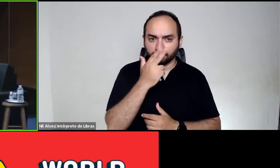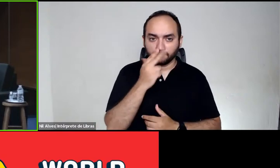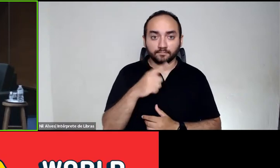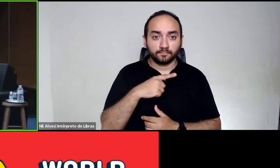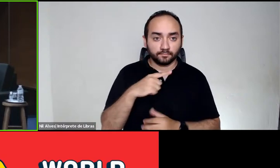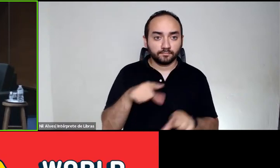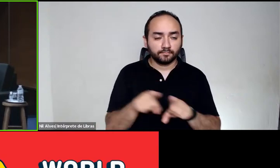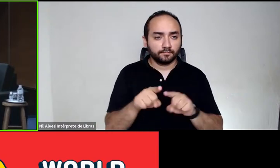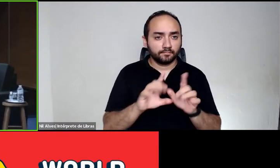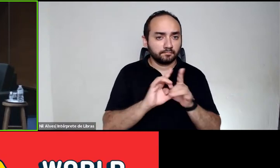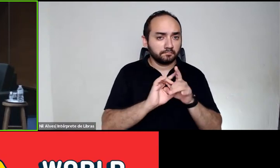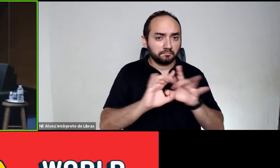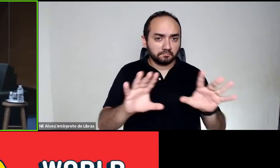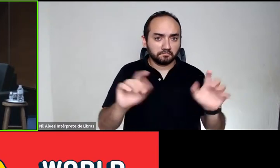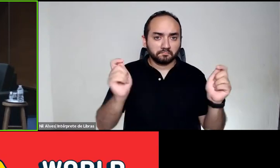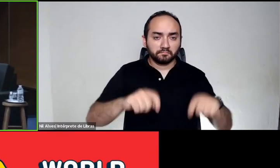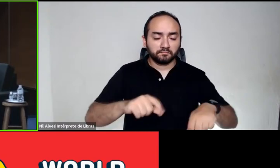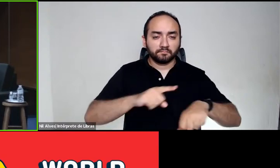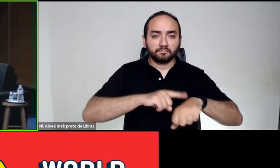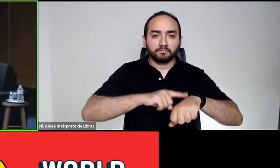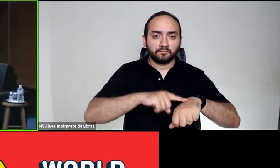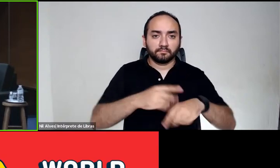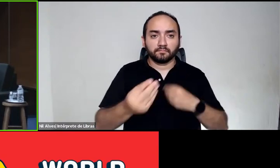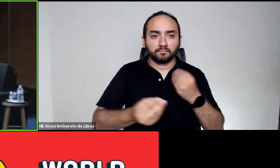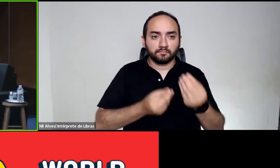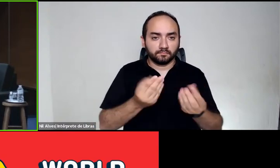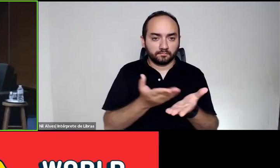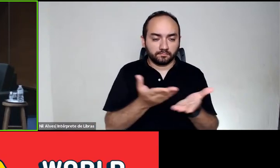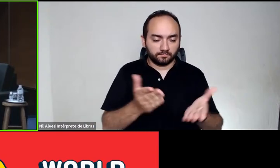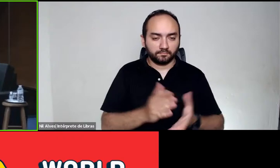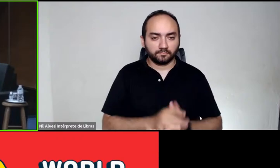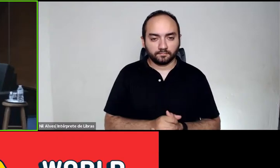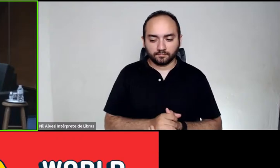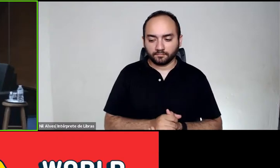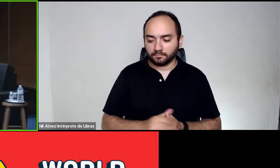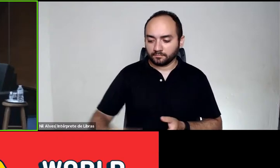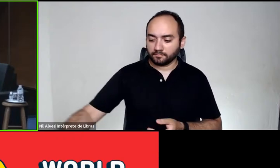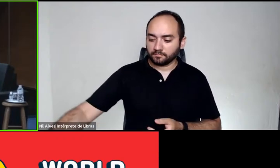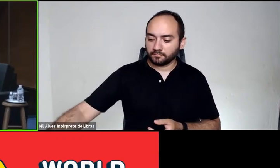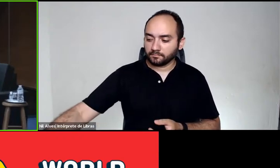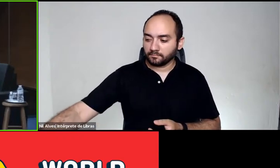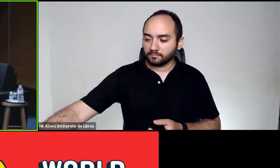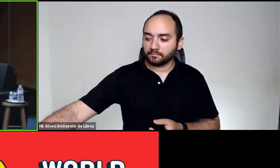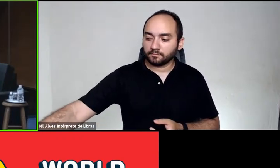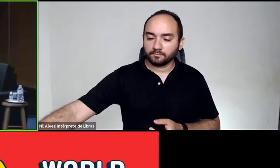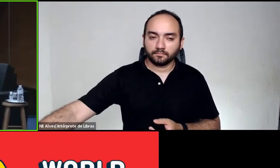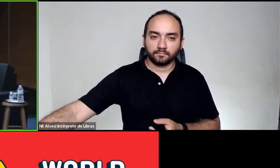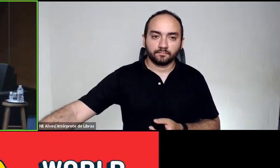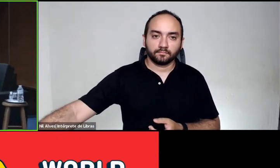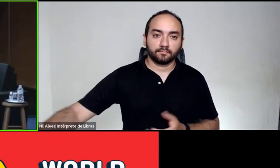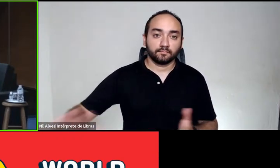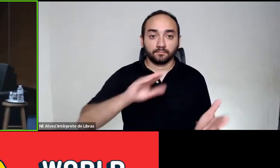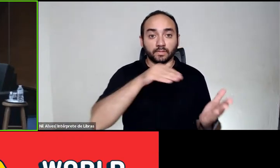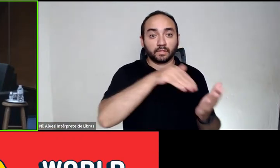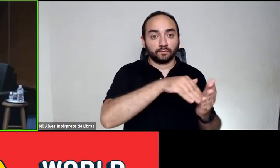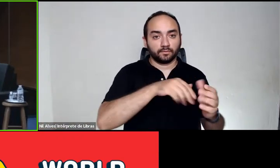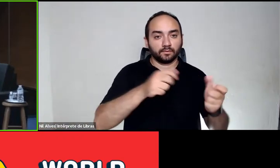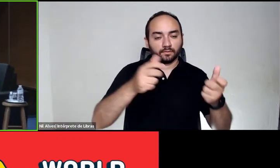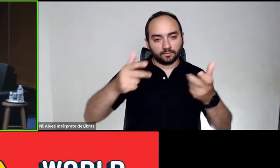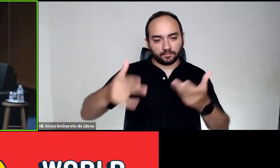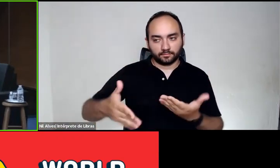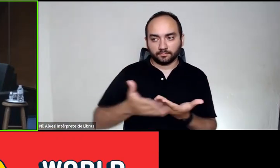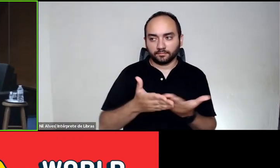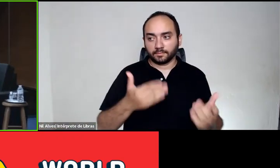aberto questões online. Então pretendemos deixar um espaço no final. E peço